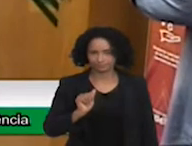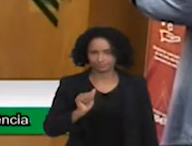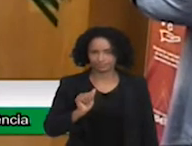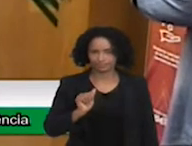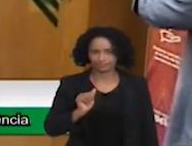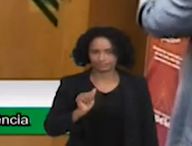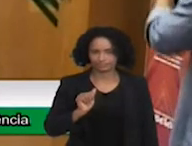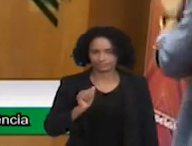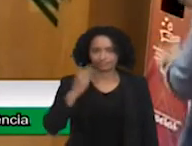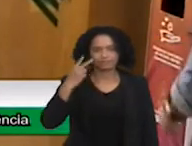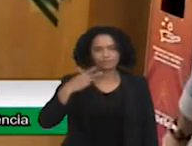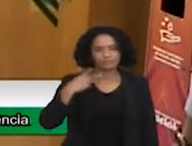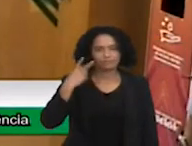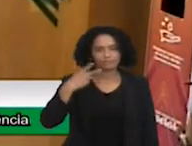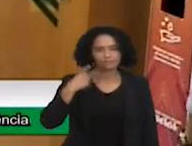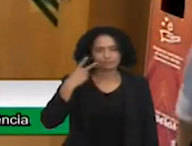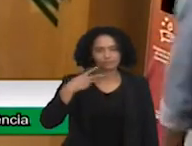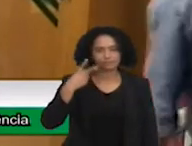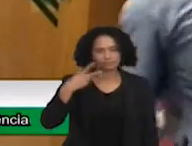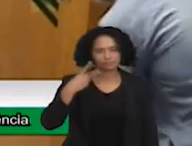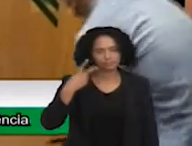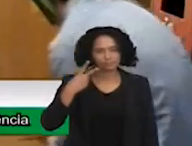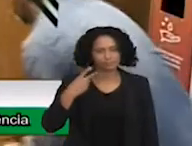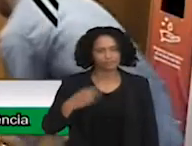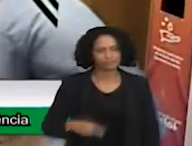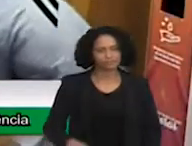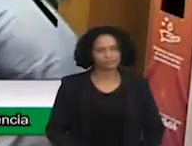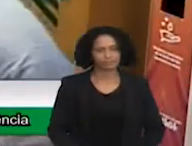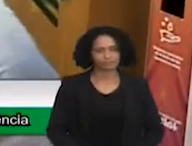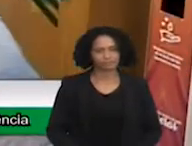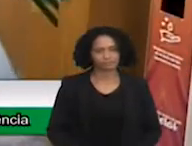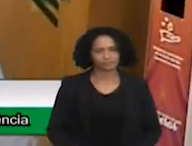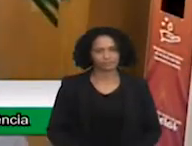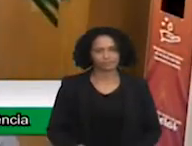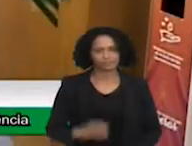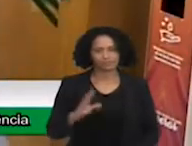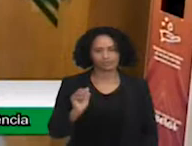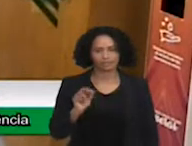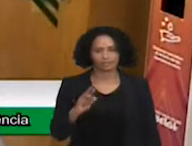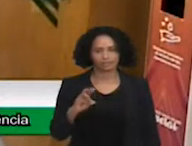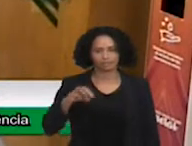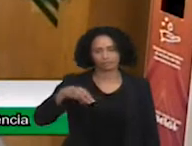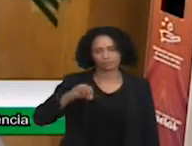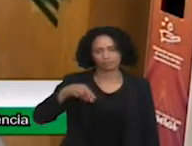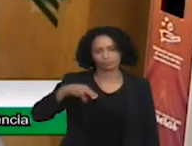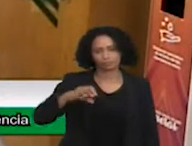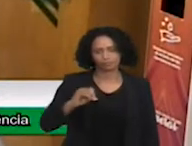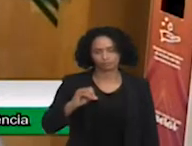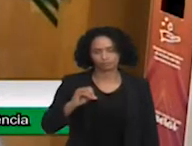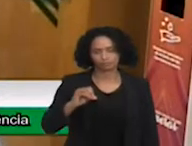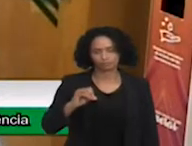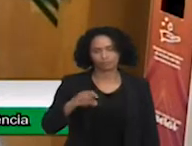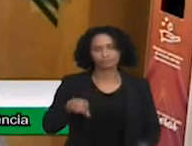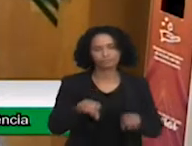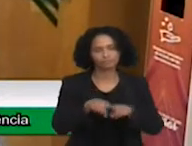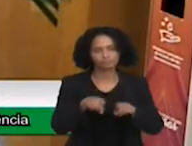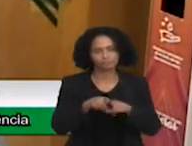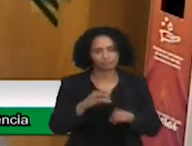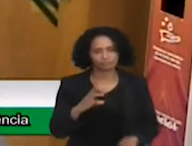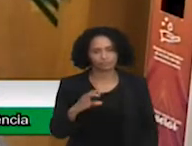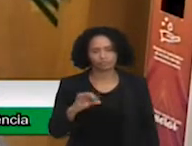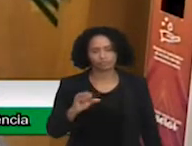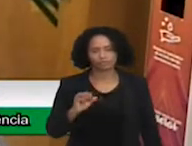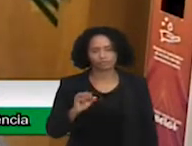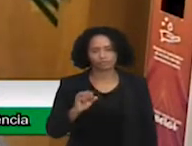vereador Carmoni Bastos, vereadora Pastora Cristiane Selegato, presente, vereador Delvio